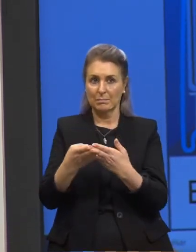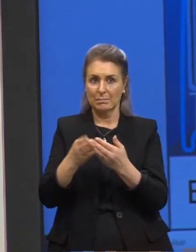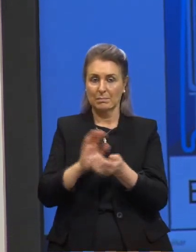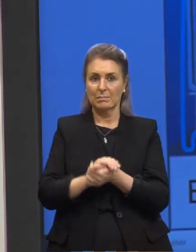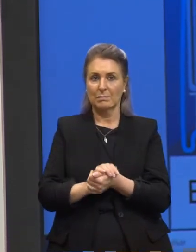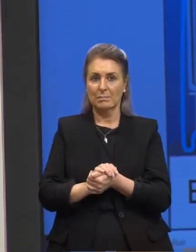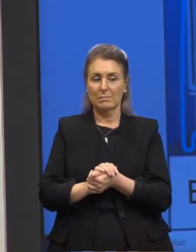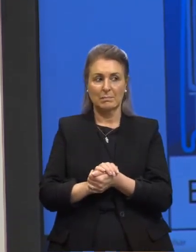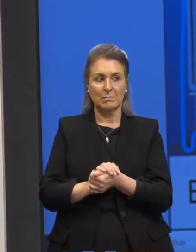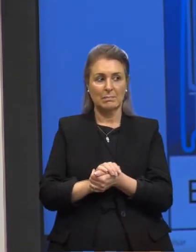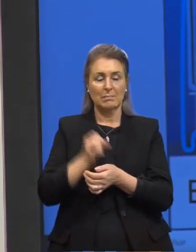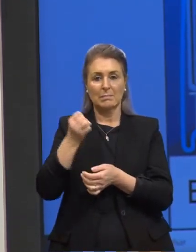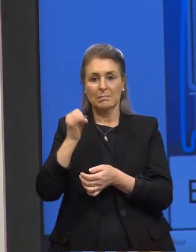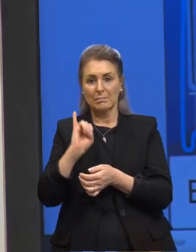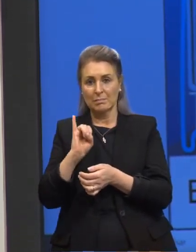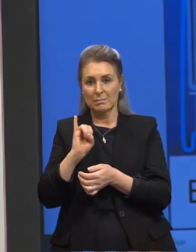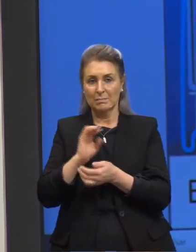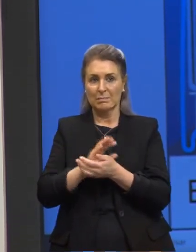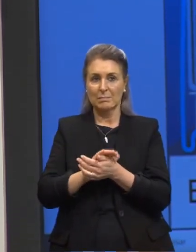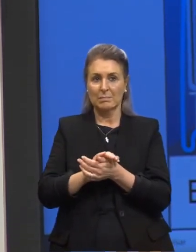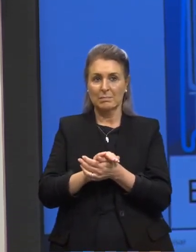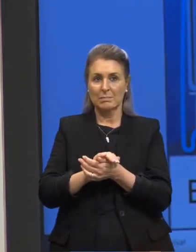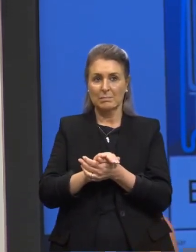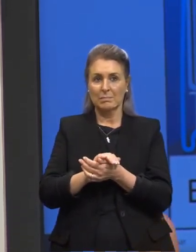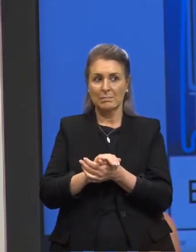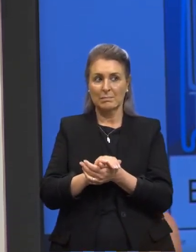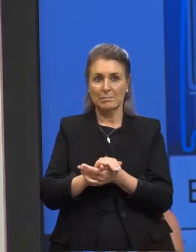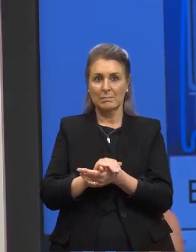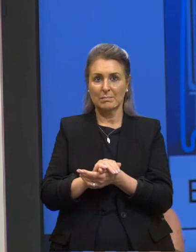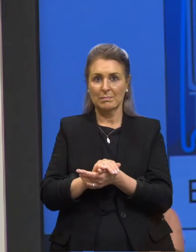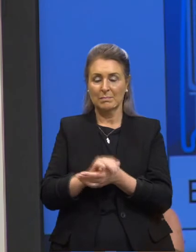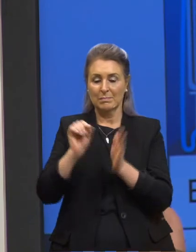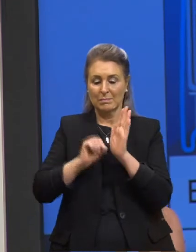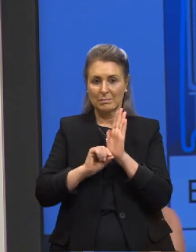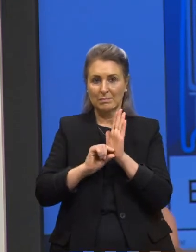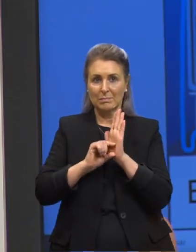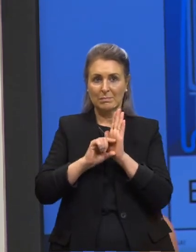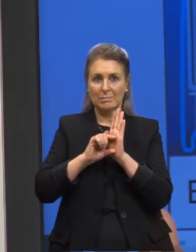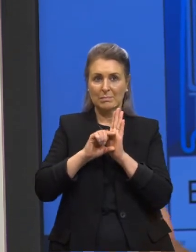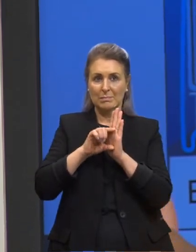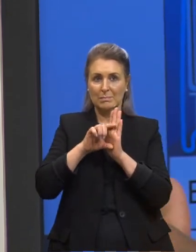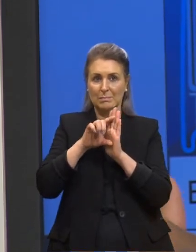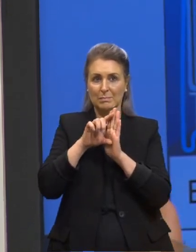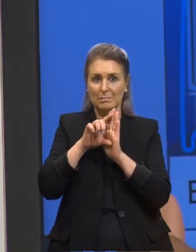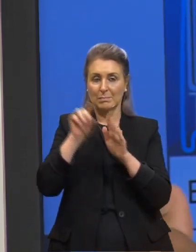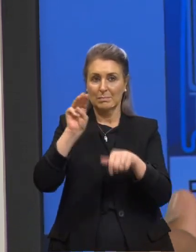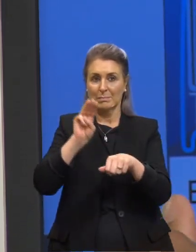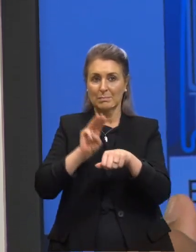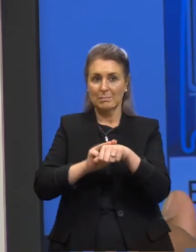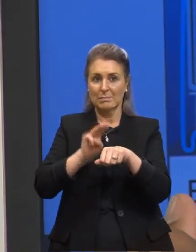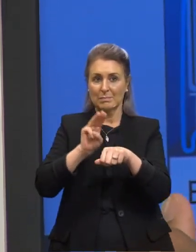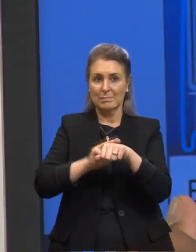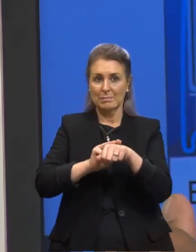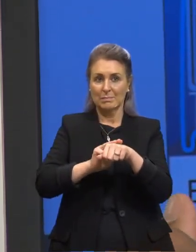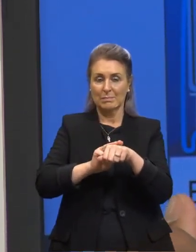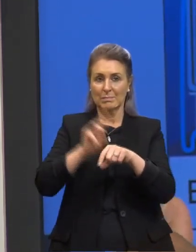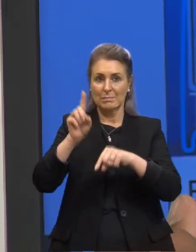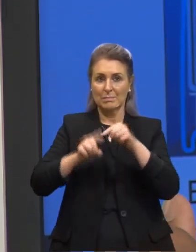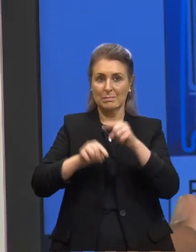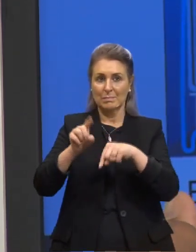Ó, se eu chegar e aumentar a frequência numa frequência que esse metal, que esse material,